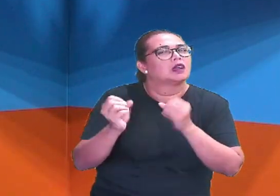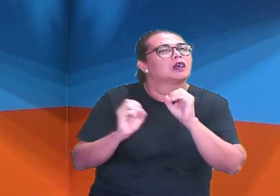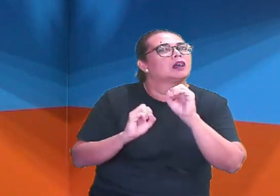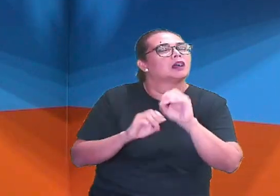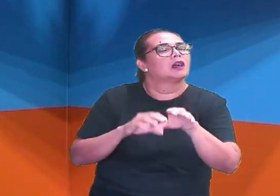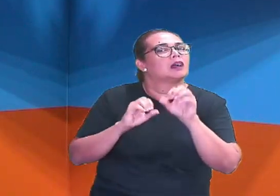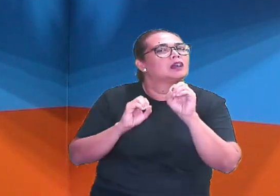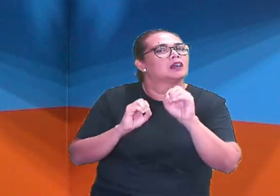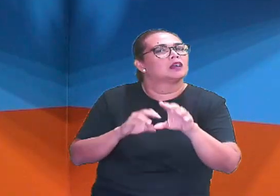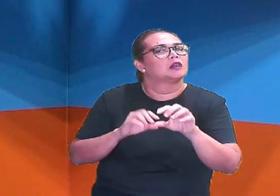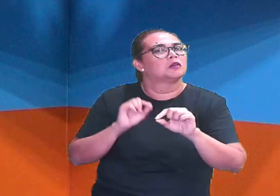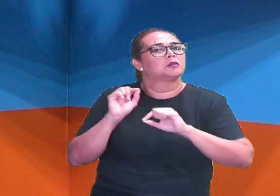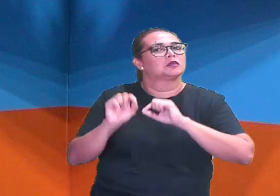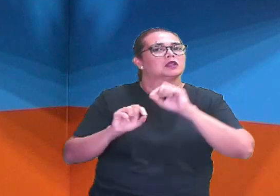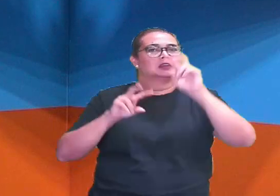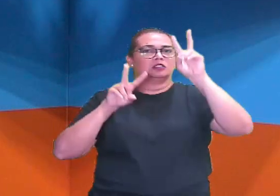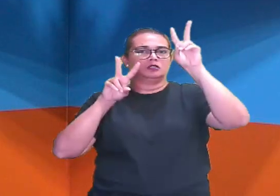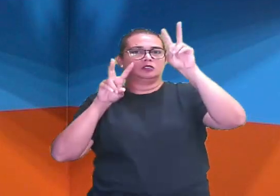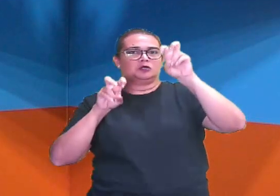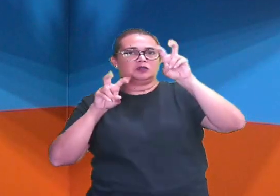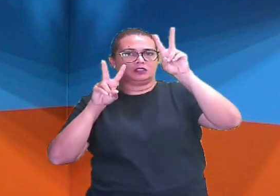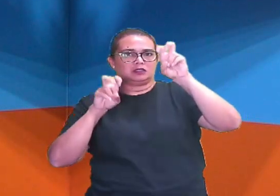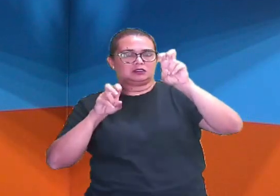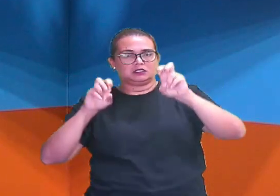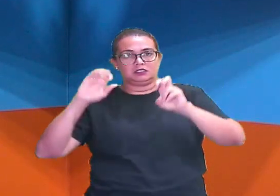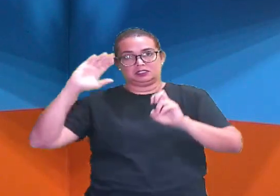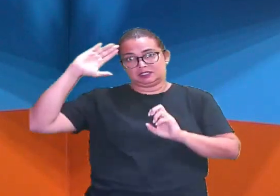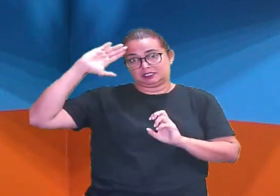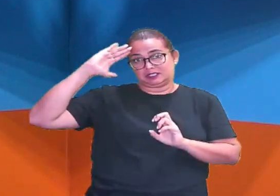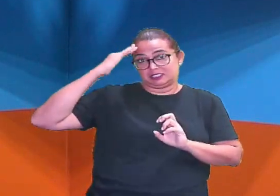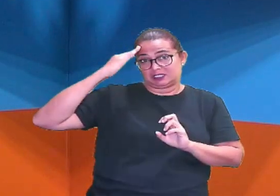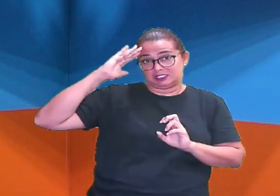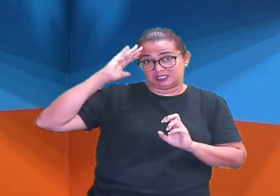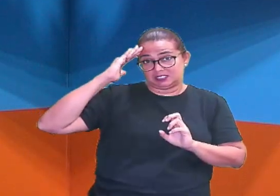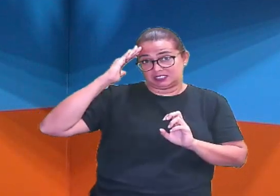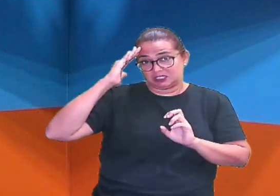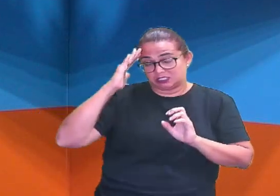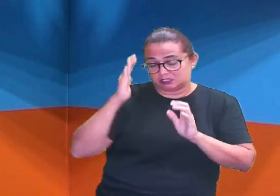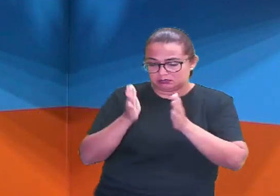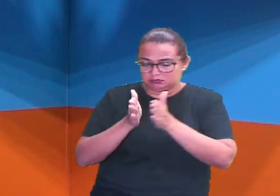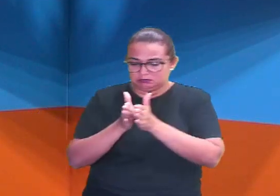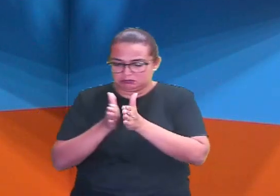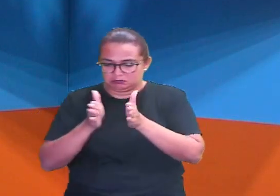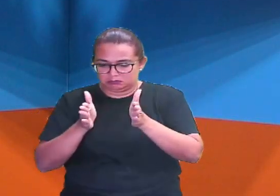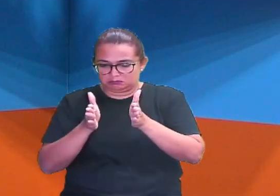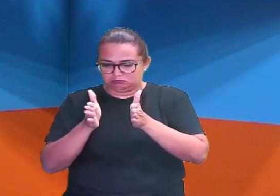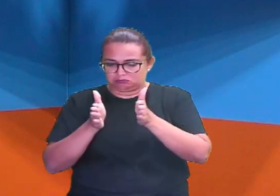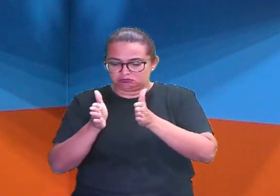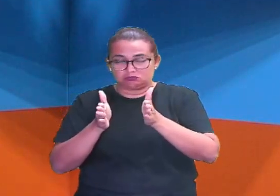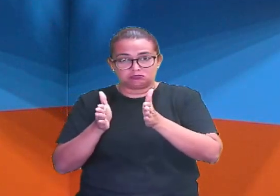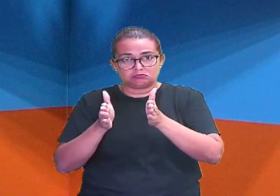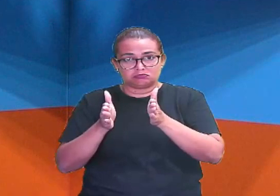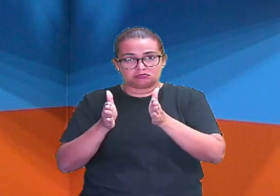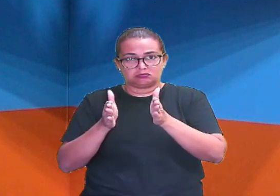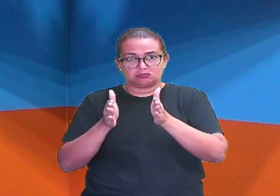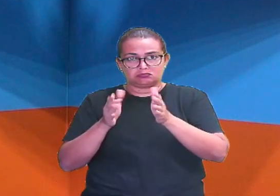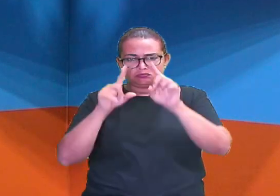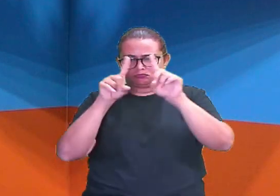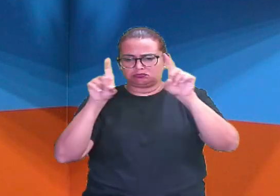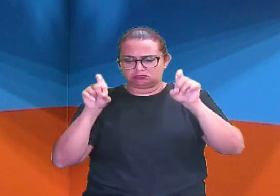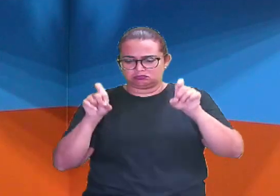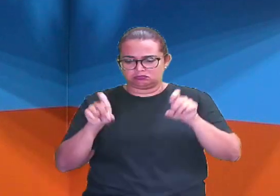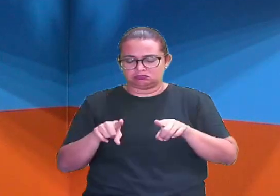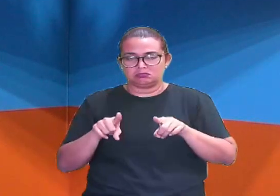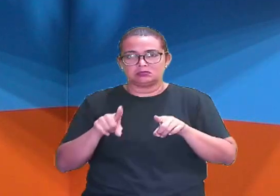um conteúdo de reconhecimento de intervalos, tá certo? Mas com que